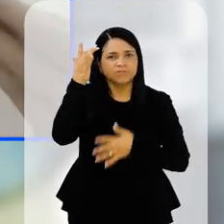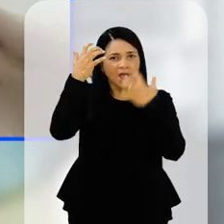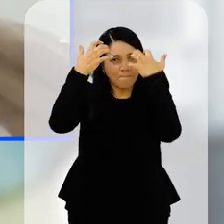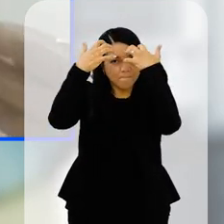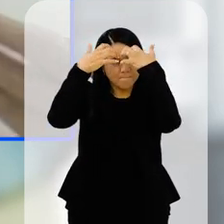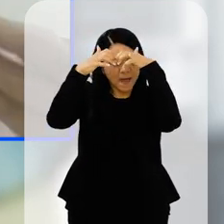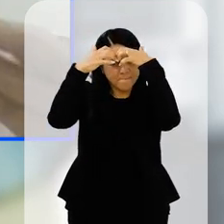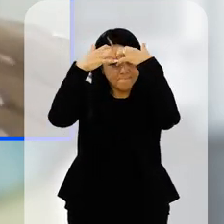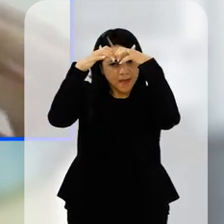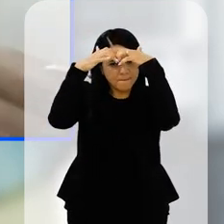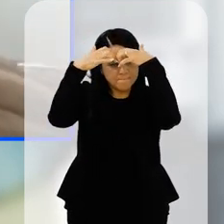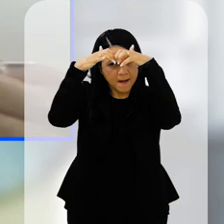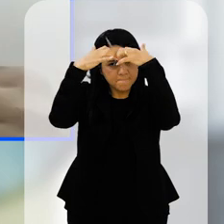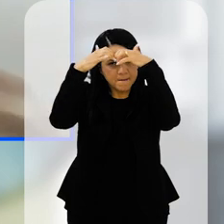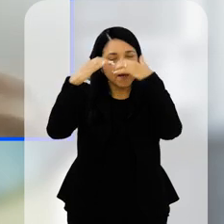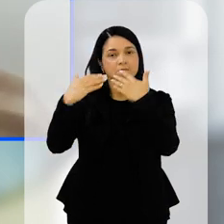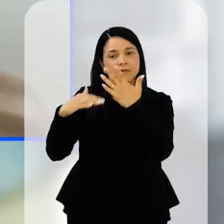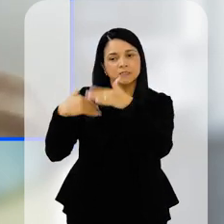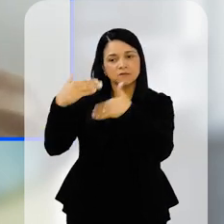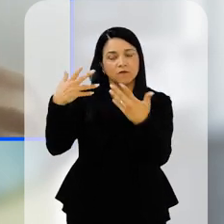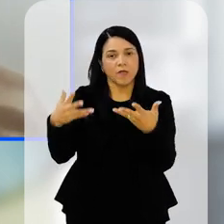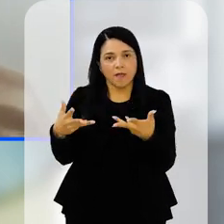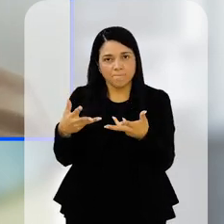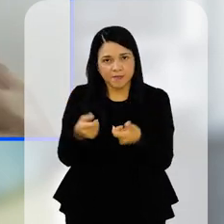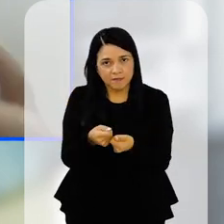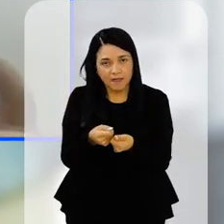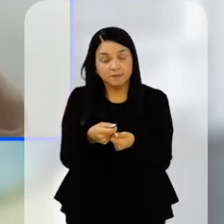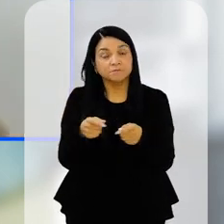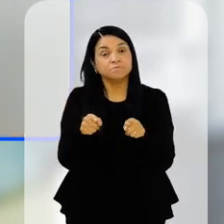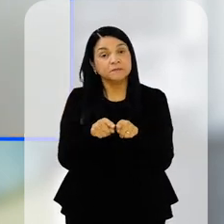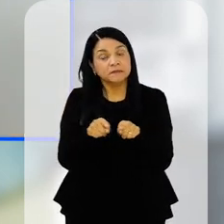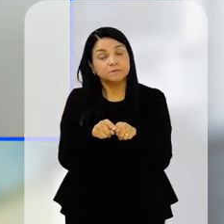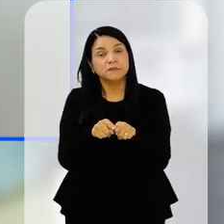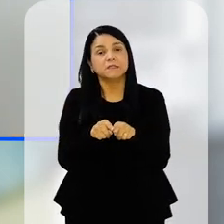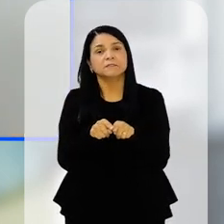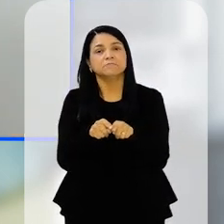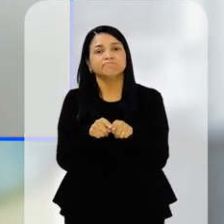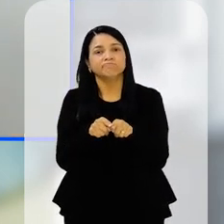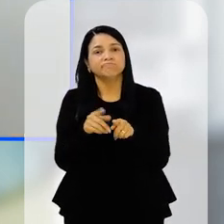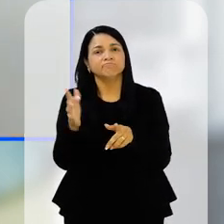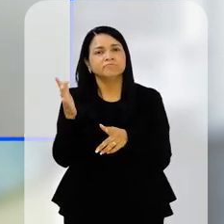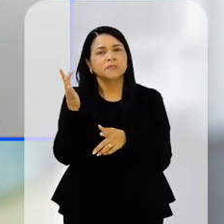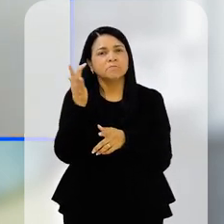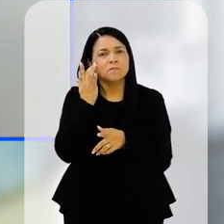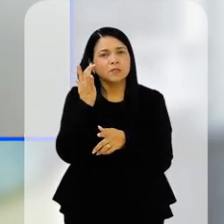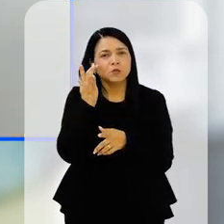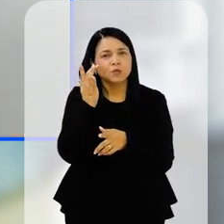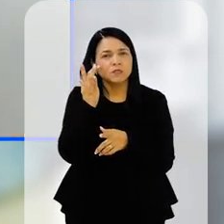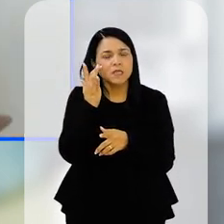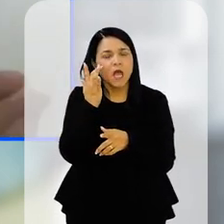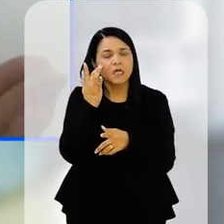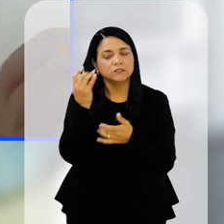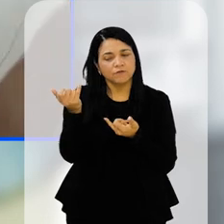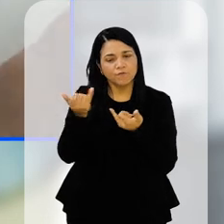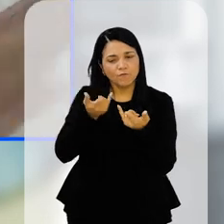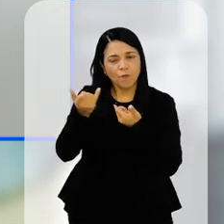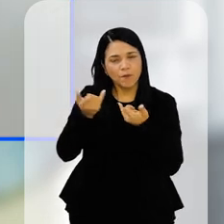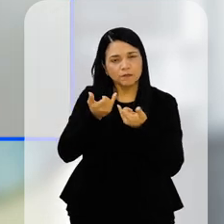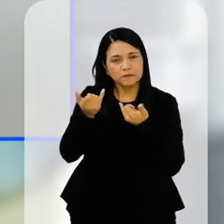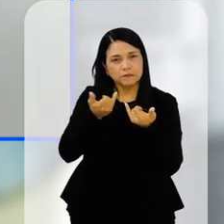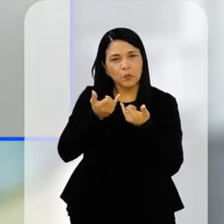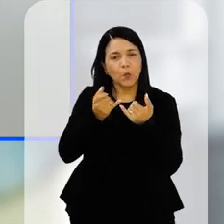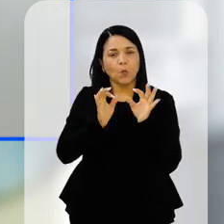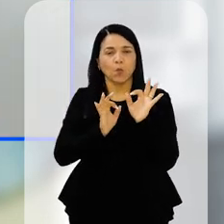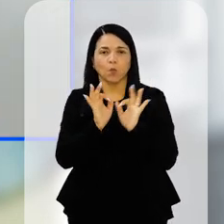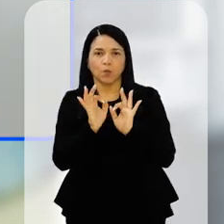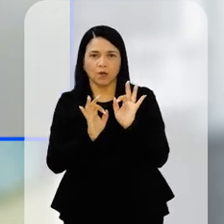mais no estado pronto para conseguir desenvolver essas habilidades, mas também já tem a maturidade de começar a receber essa informação de uma